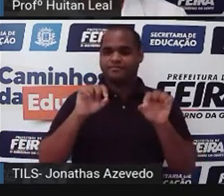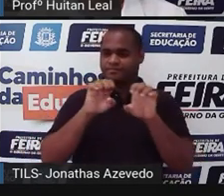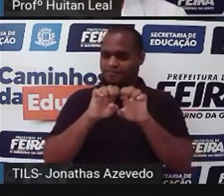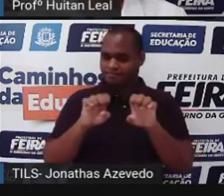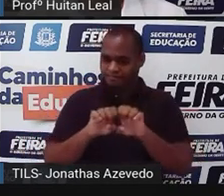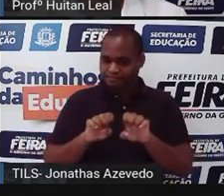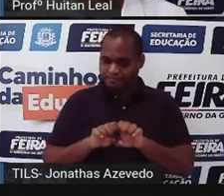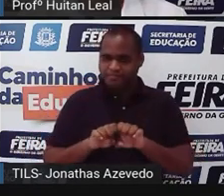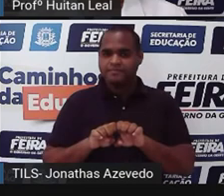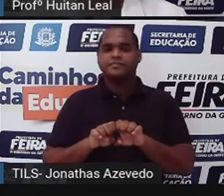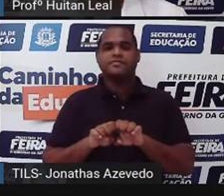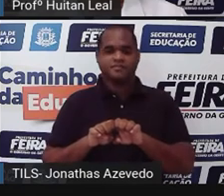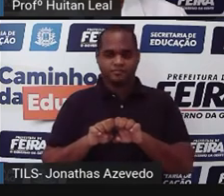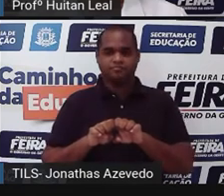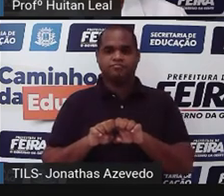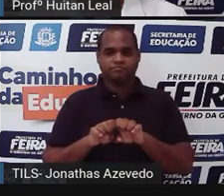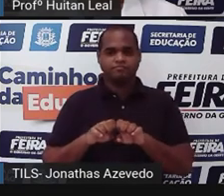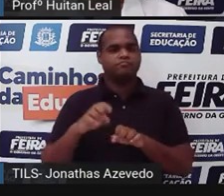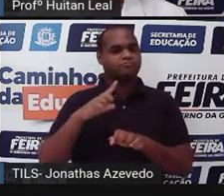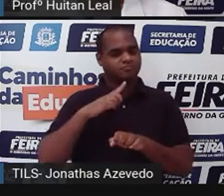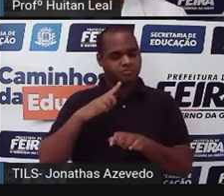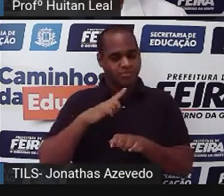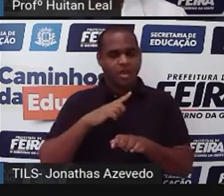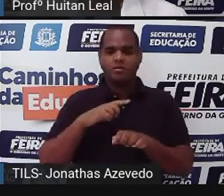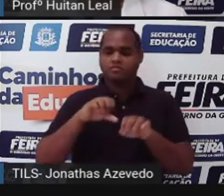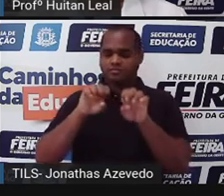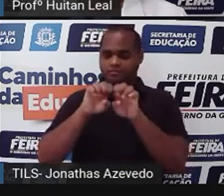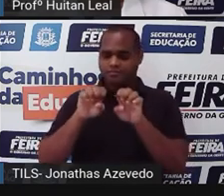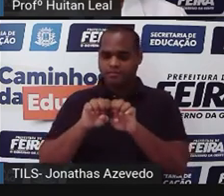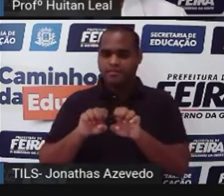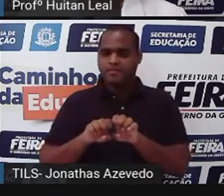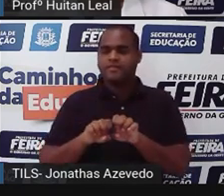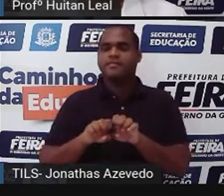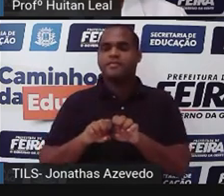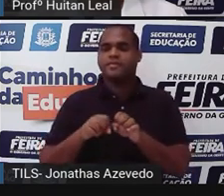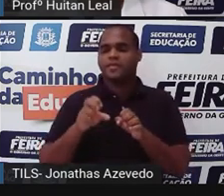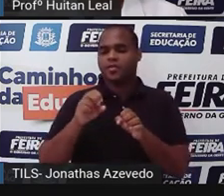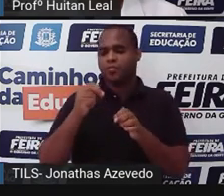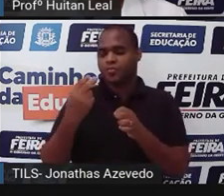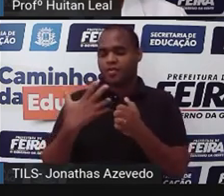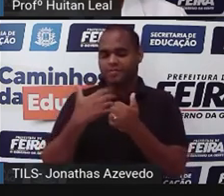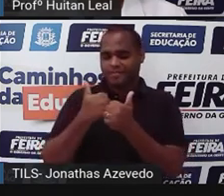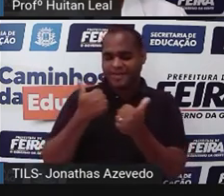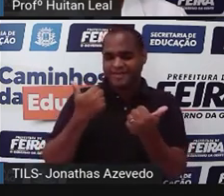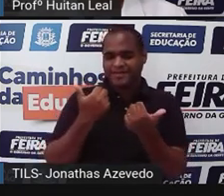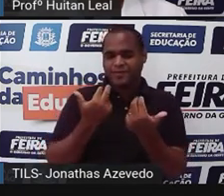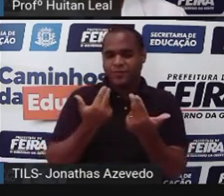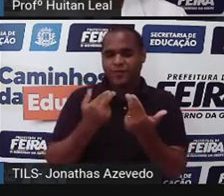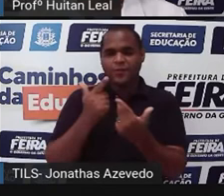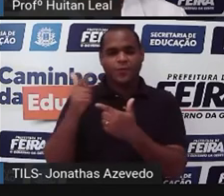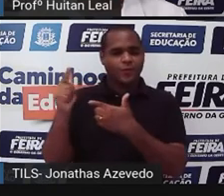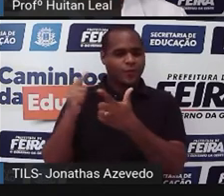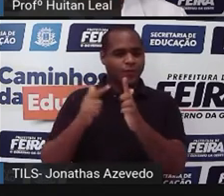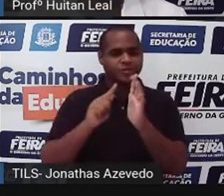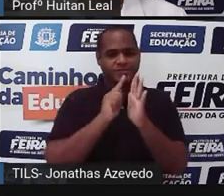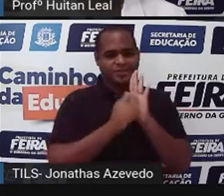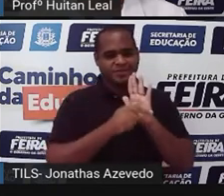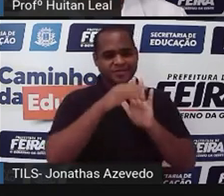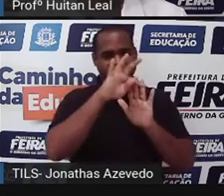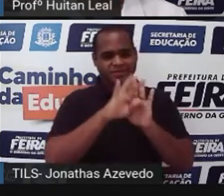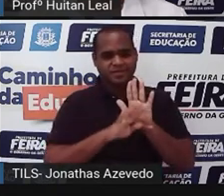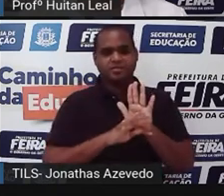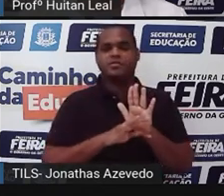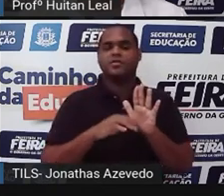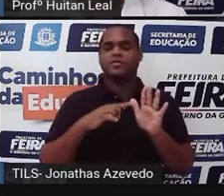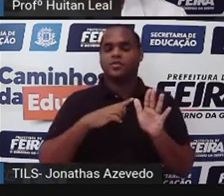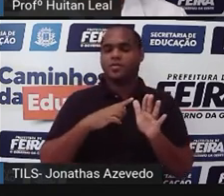A crônica narrativa é muito difundida. Ela tem sua estrutura próxima ou igual dos outros tipos de narrativa,